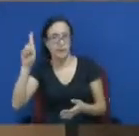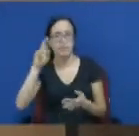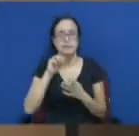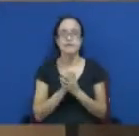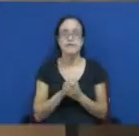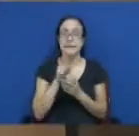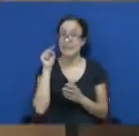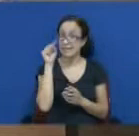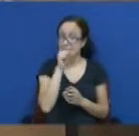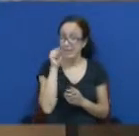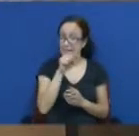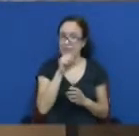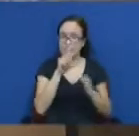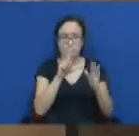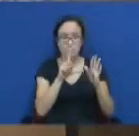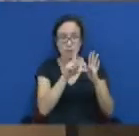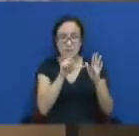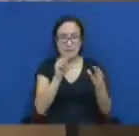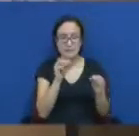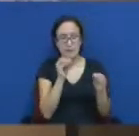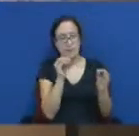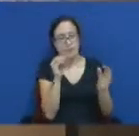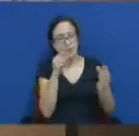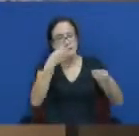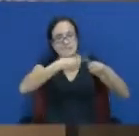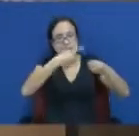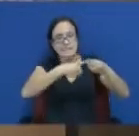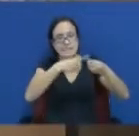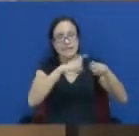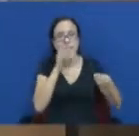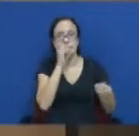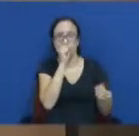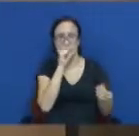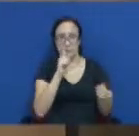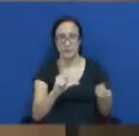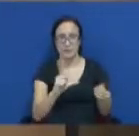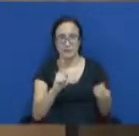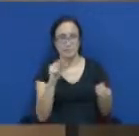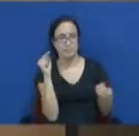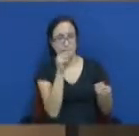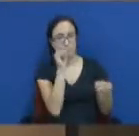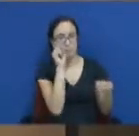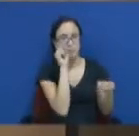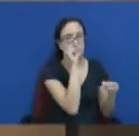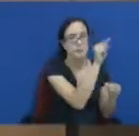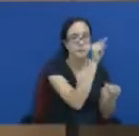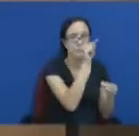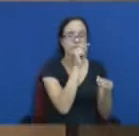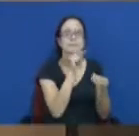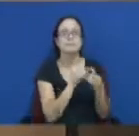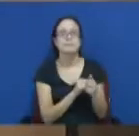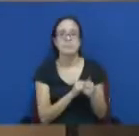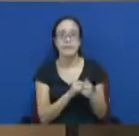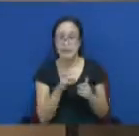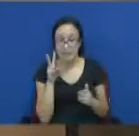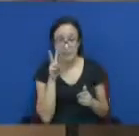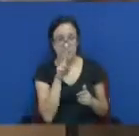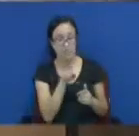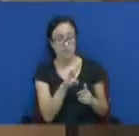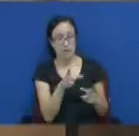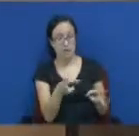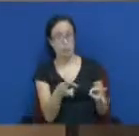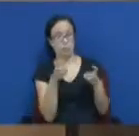vai ver a cidade de Limeira e indicadores como, por exemplo, o número de acidente envolvendo ciclista com morte no